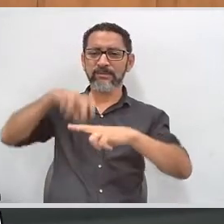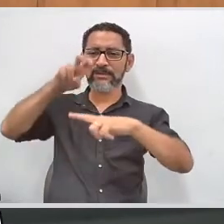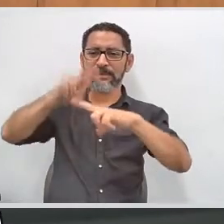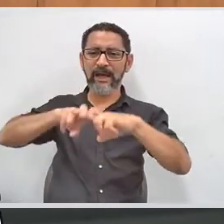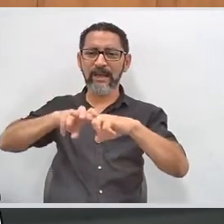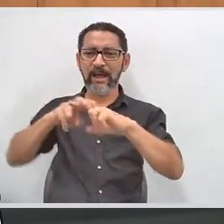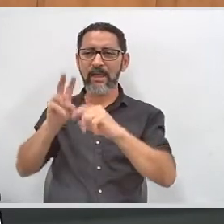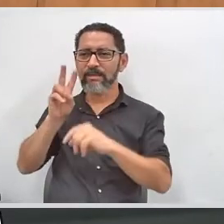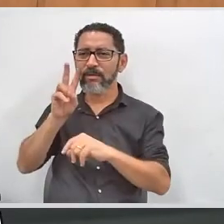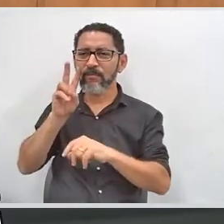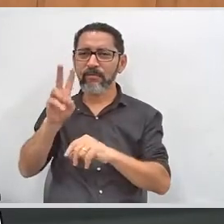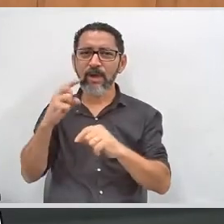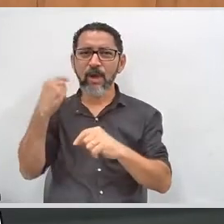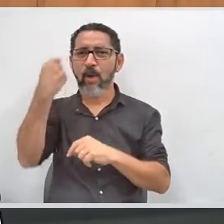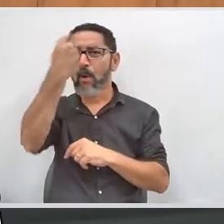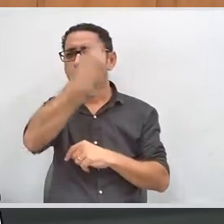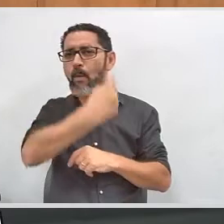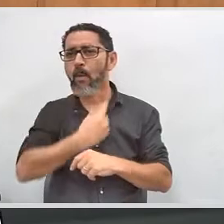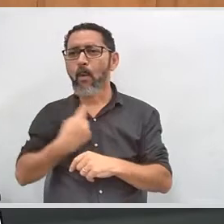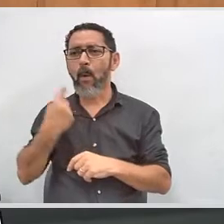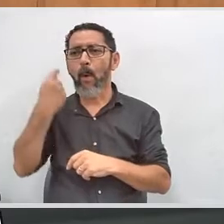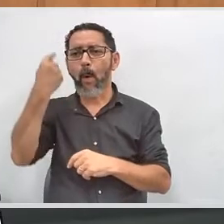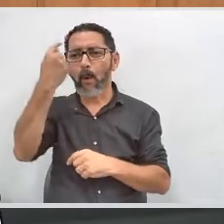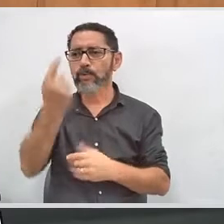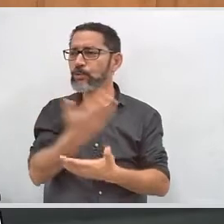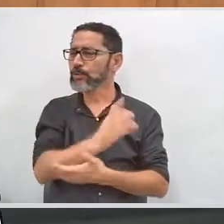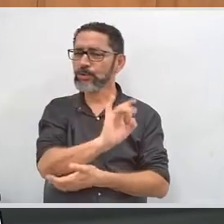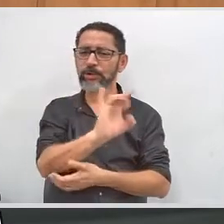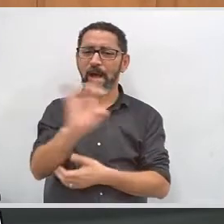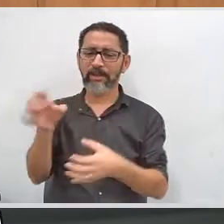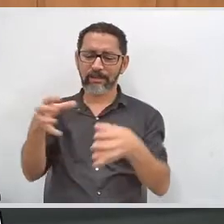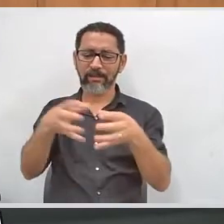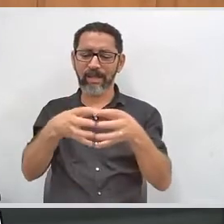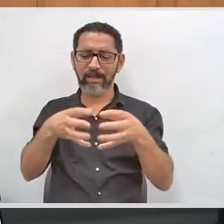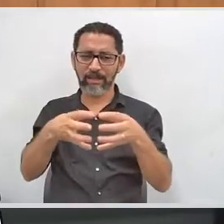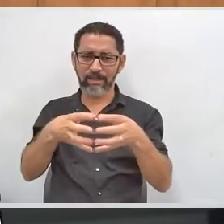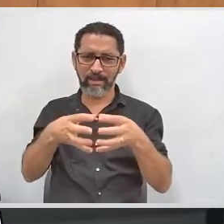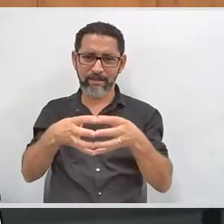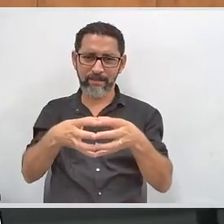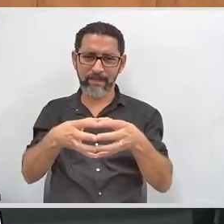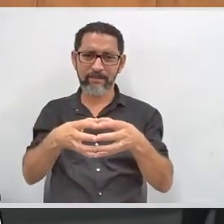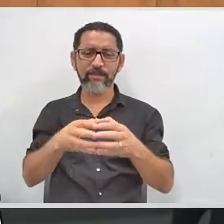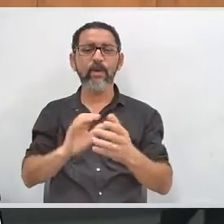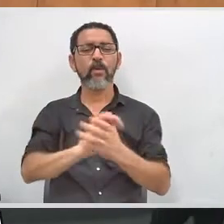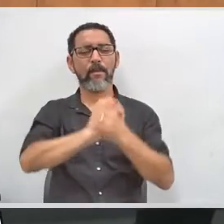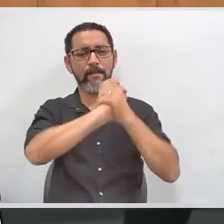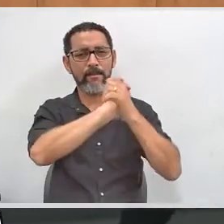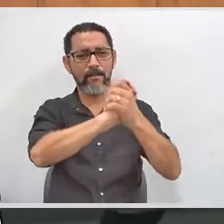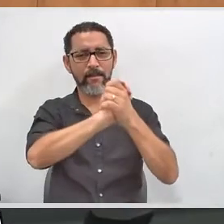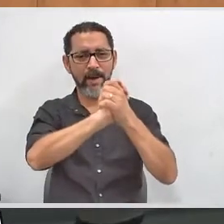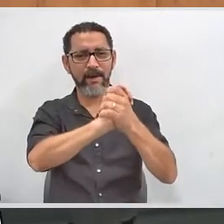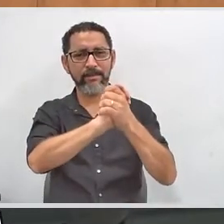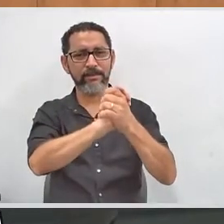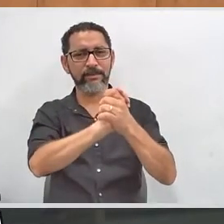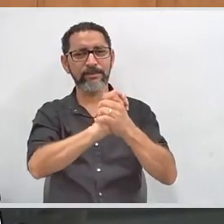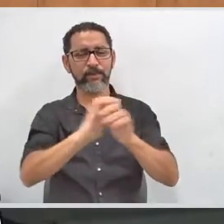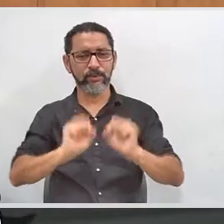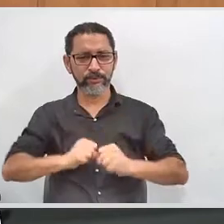rostos eram as expressões melhores possíveis. Então, muito bacana, parabenizo demais pelos esforços, pela iniciativa.